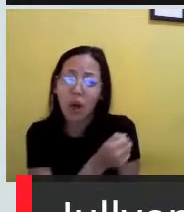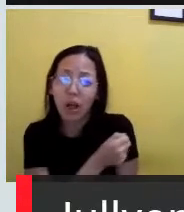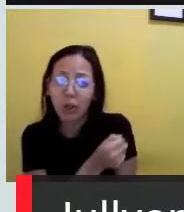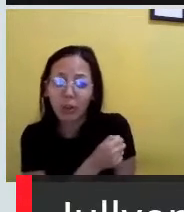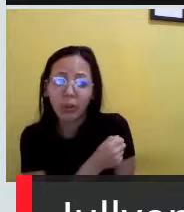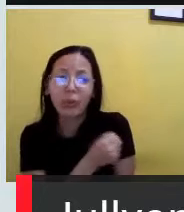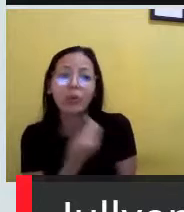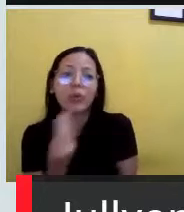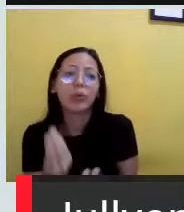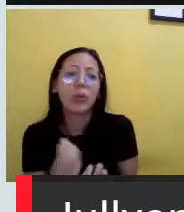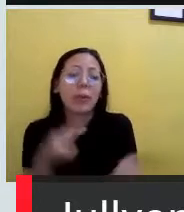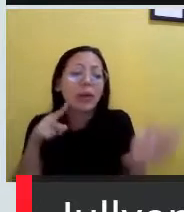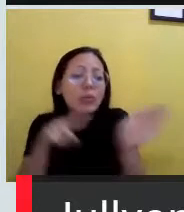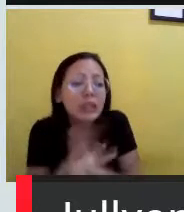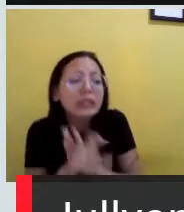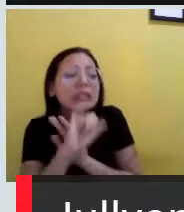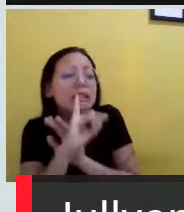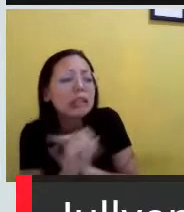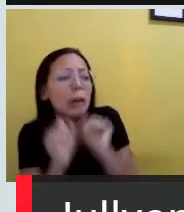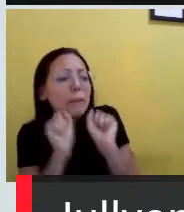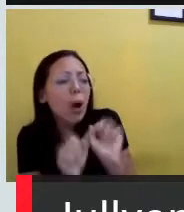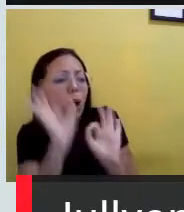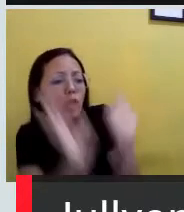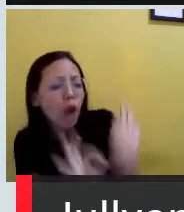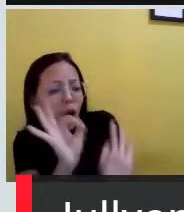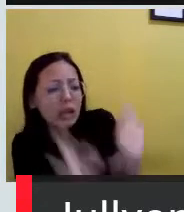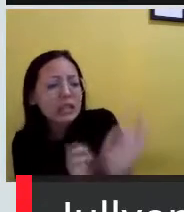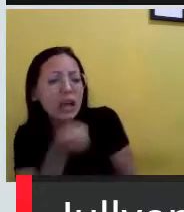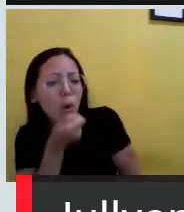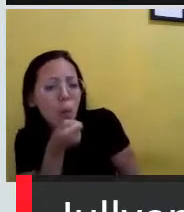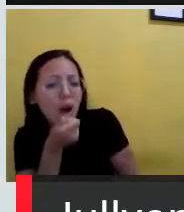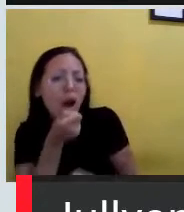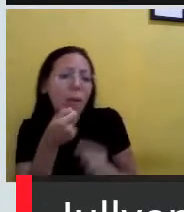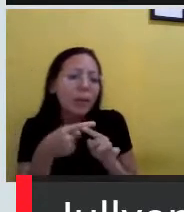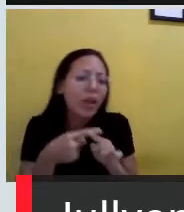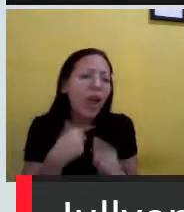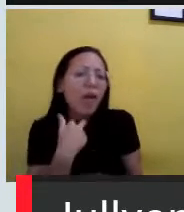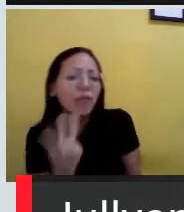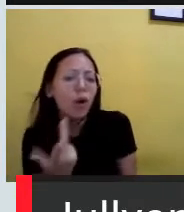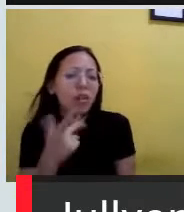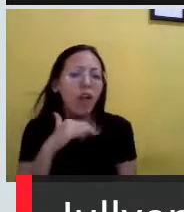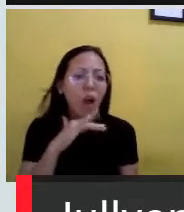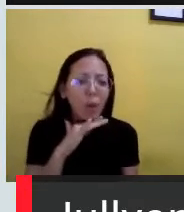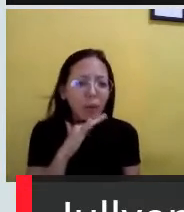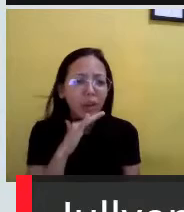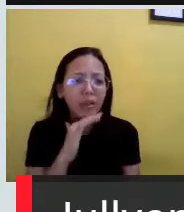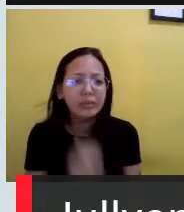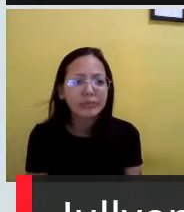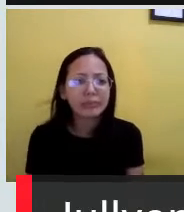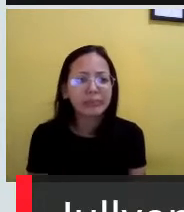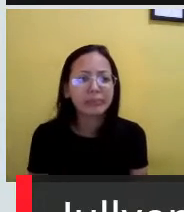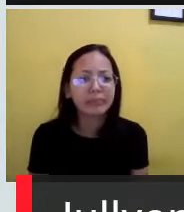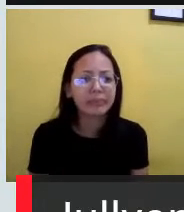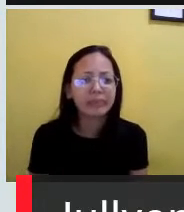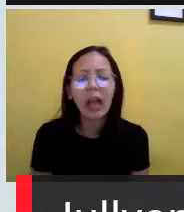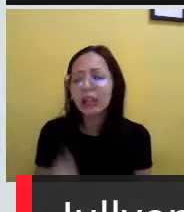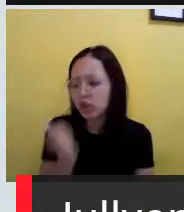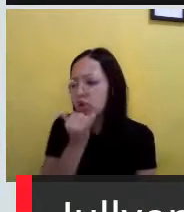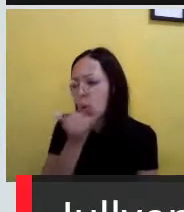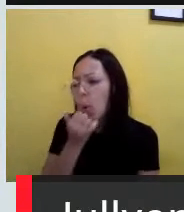perguntando se a gente teria como dar uma verificada nesse áudio. Perdão, gente. Não estava vendo mais.